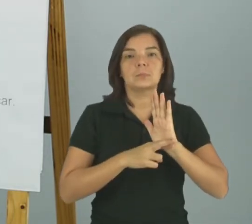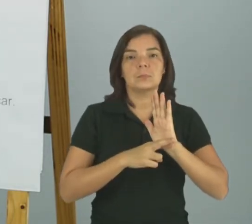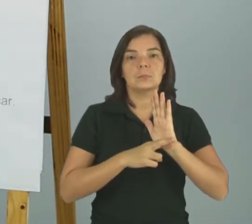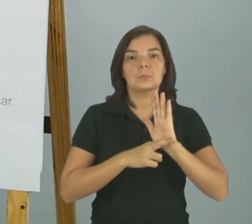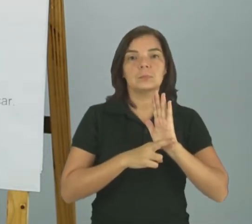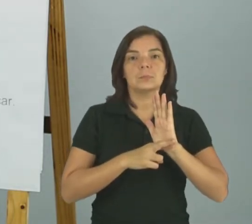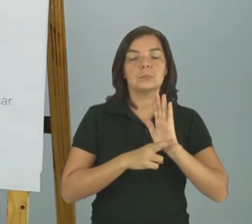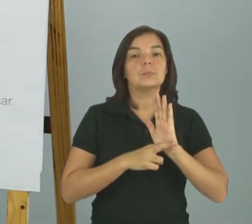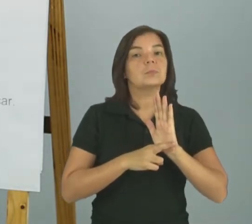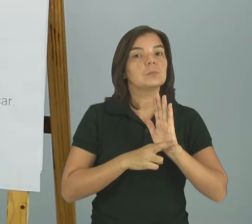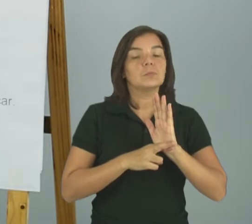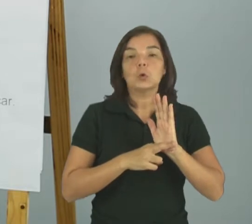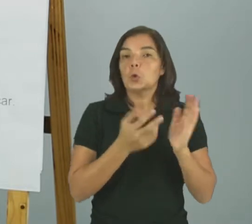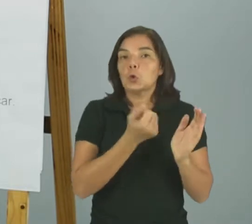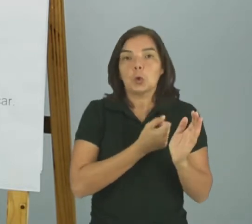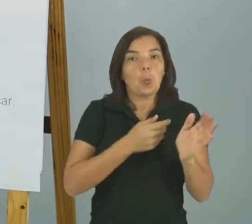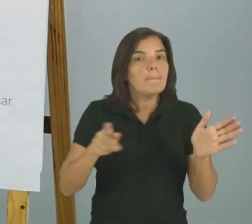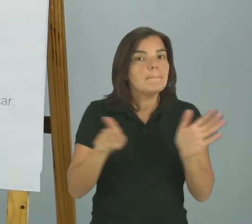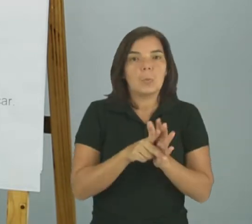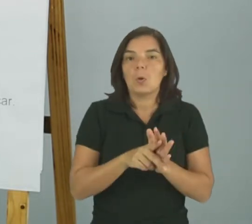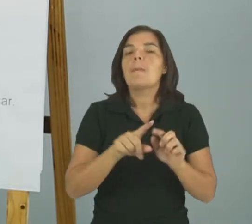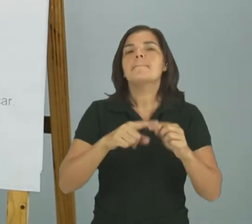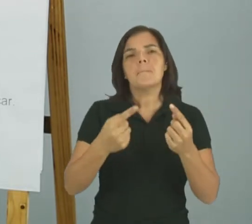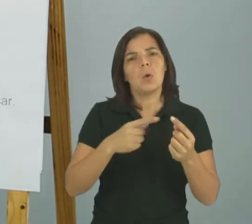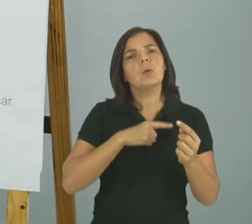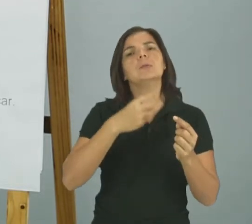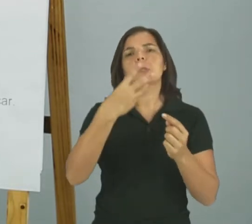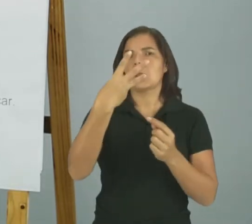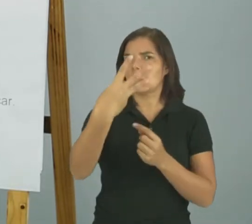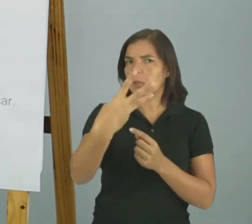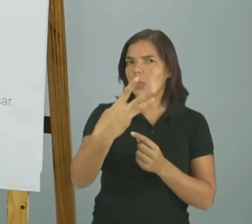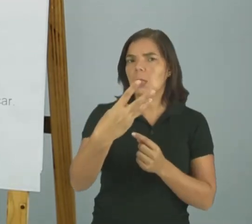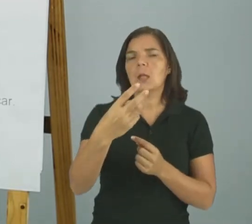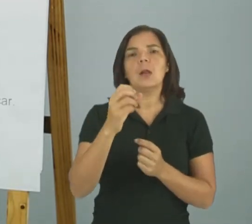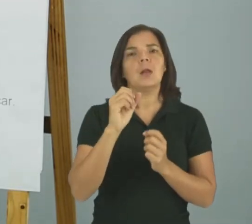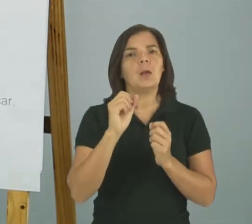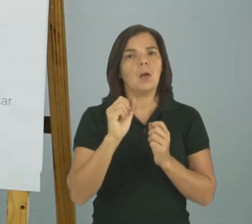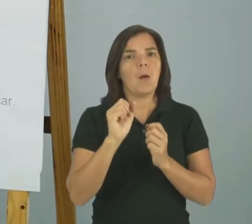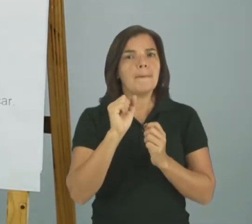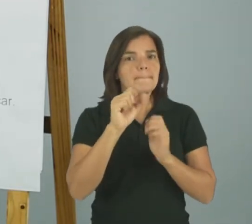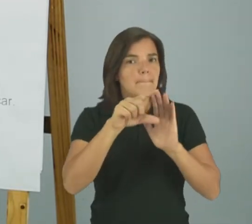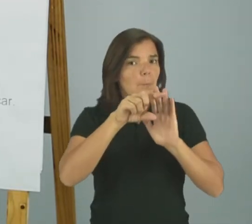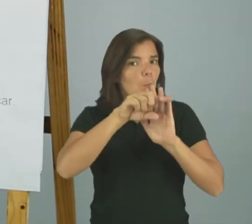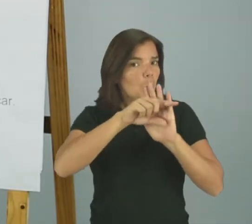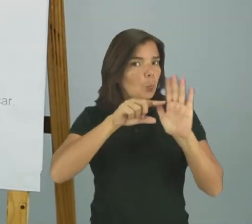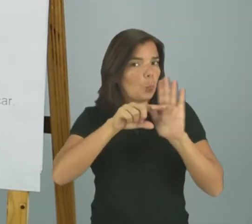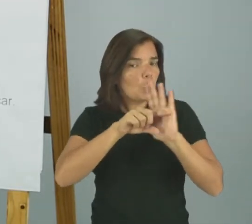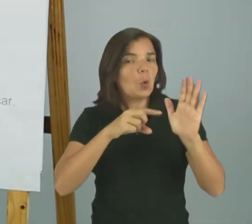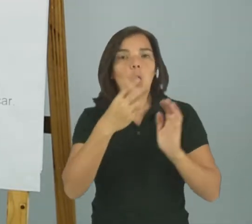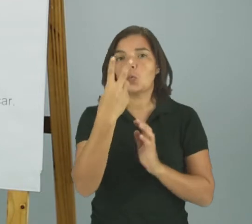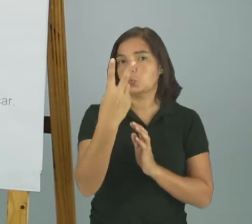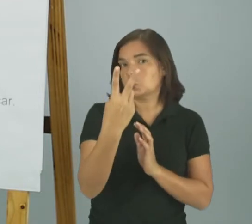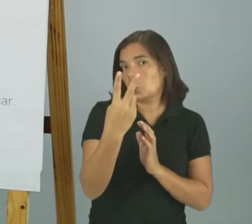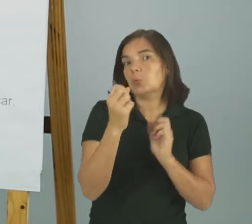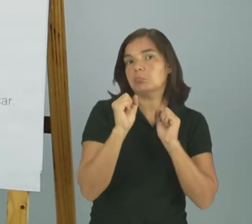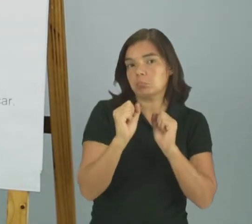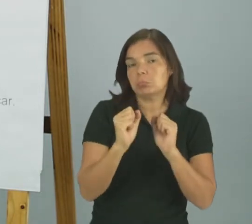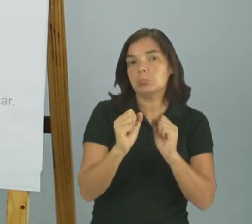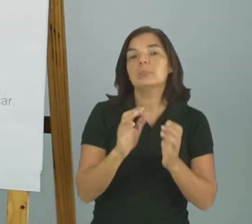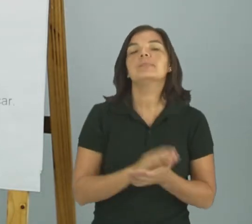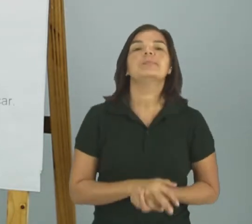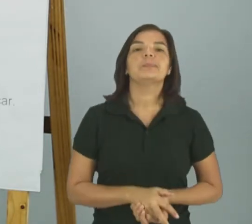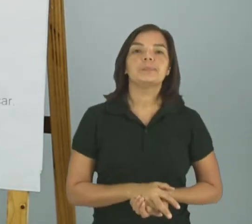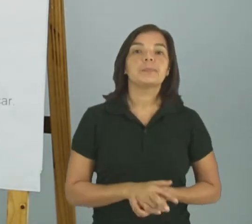Tá? Não tem um número específico Pode ter três linhas Pode ter, aliás, três versos Ou dois versos Não